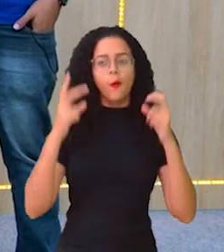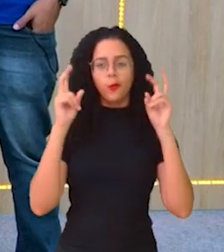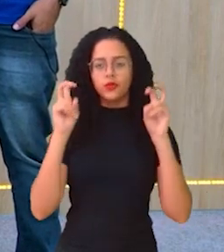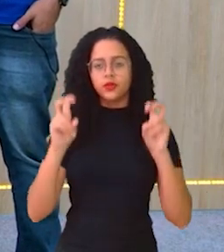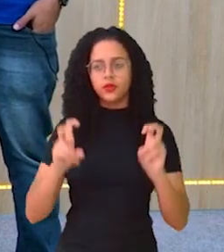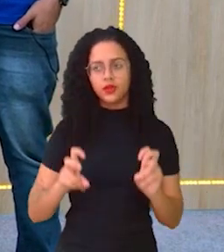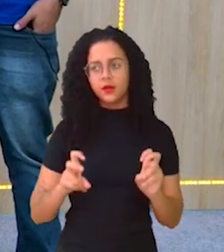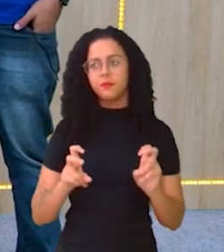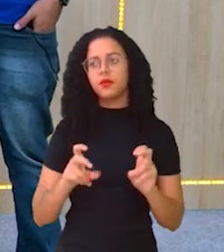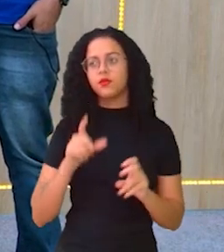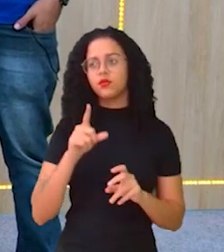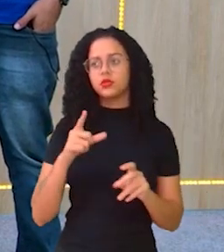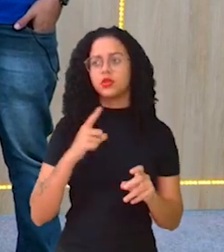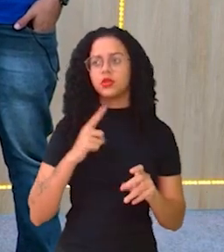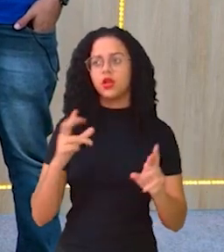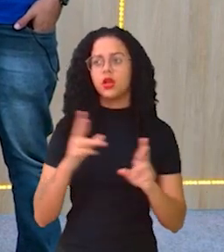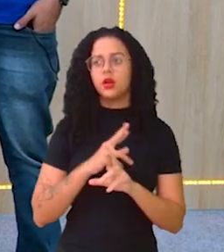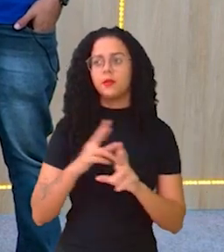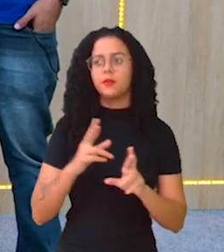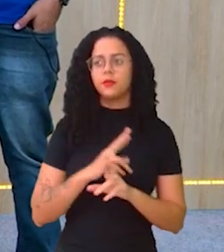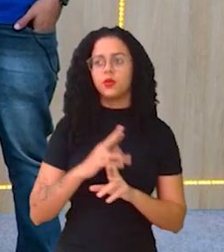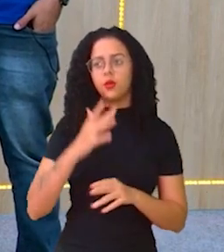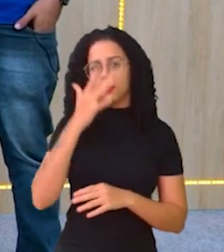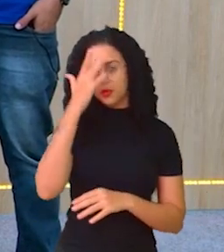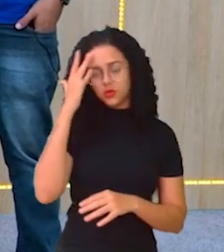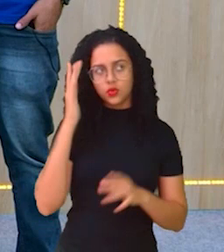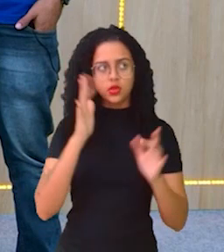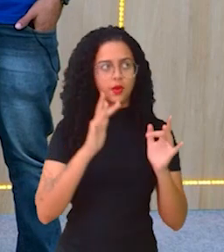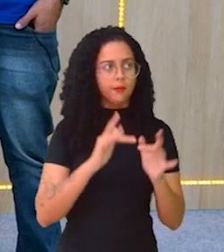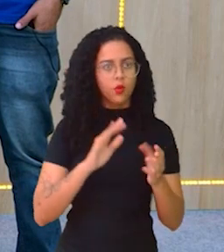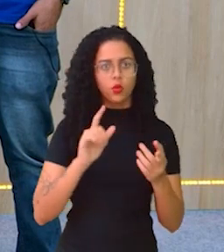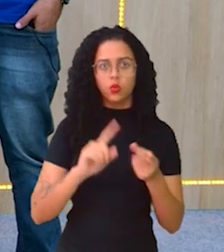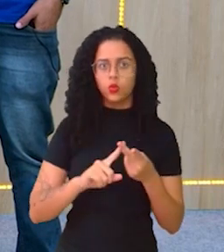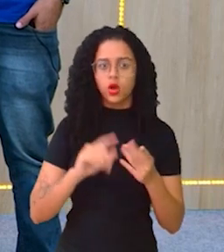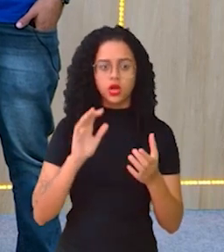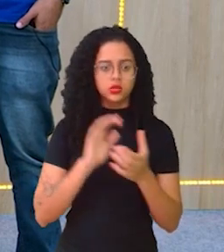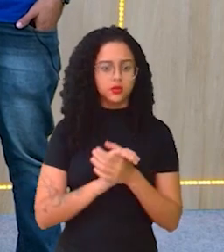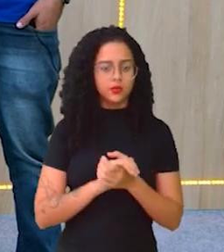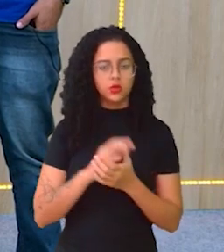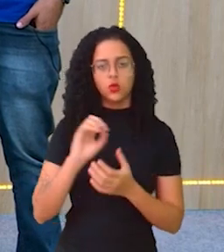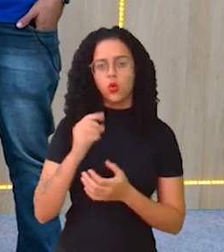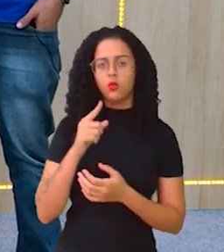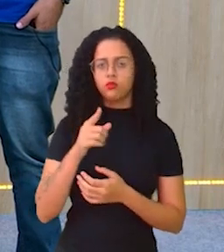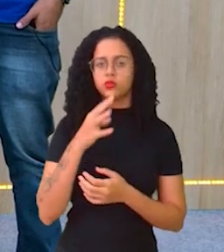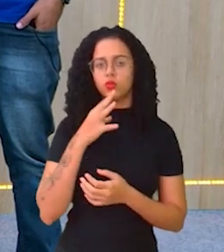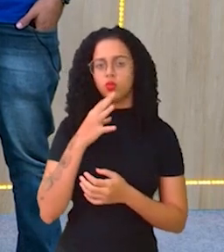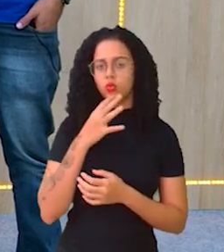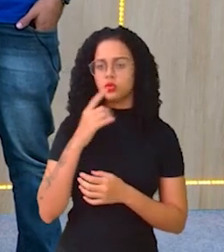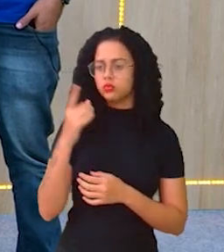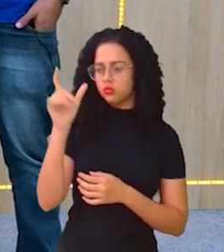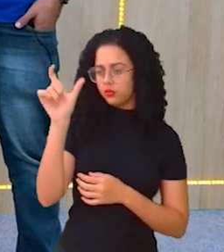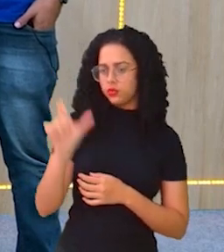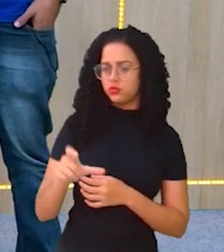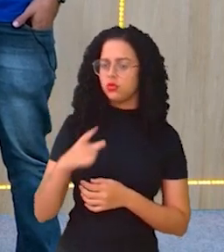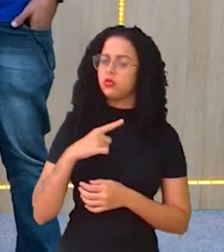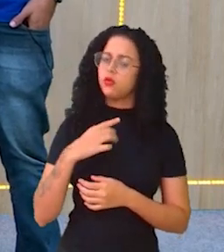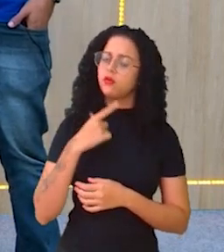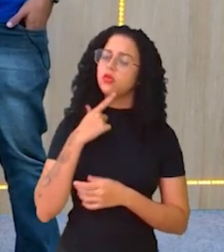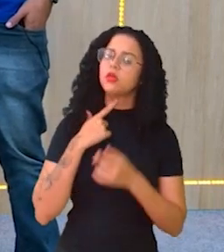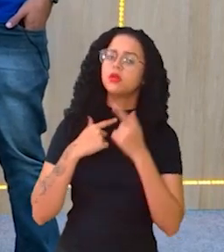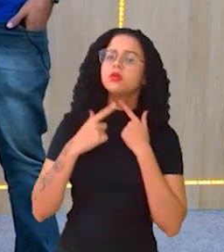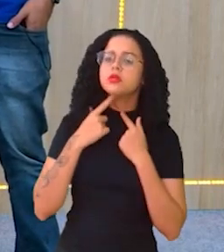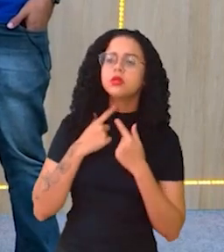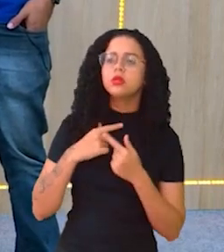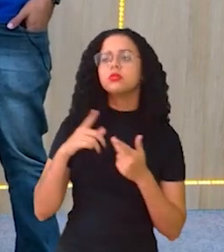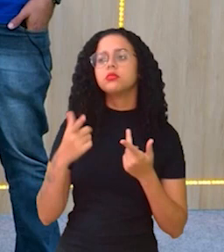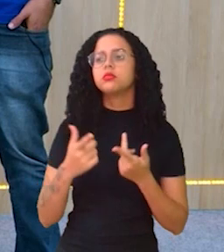vão desde você ter um relacionamento mesmo com uma pessoa, um namoro, um casamento, ou até alguém que você conheceu, teve desejo por aquela pessoa,